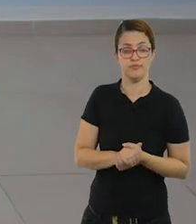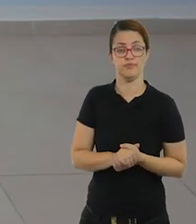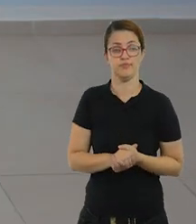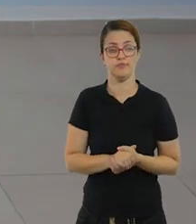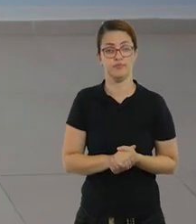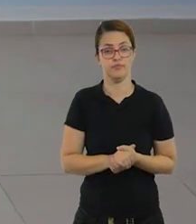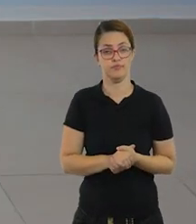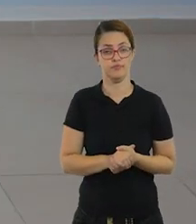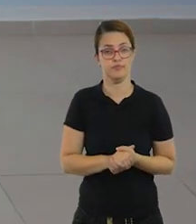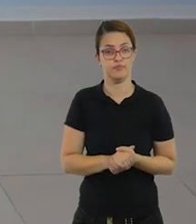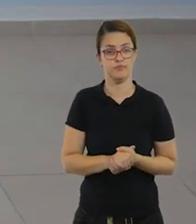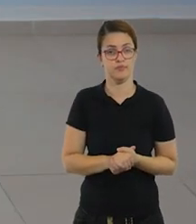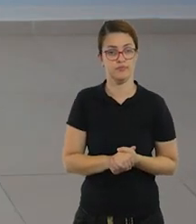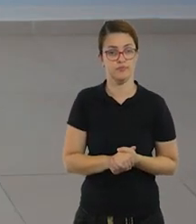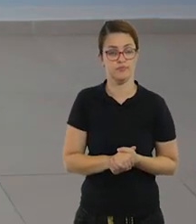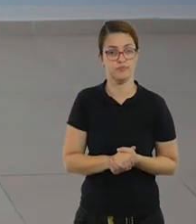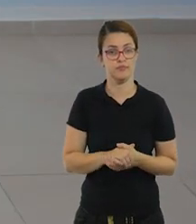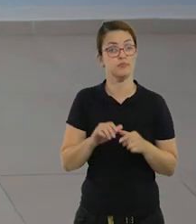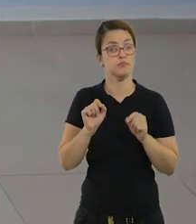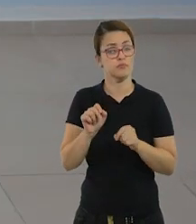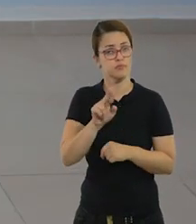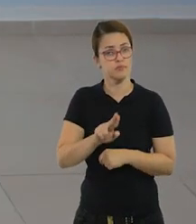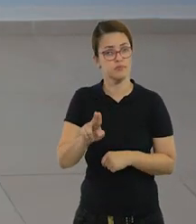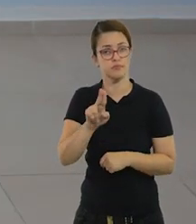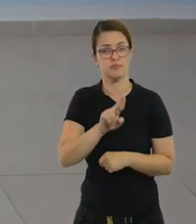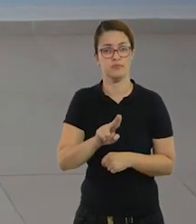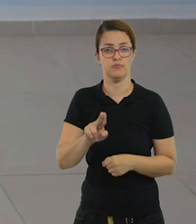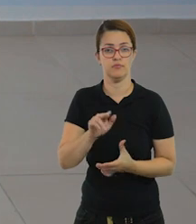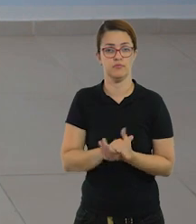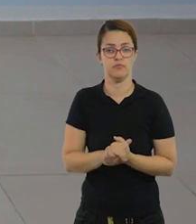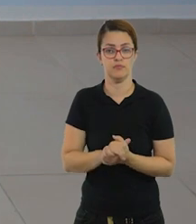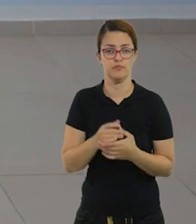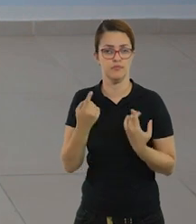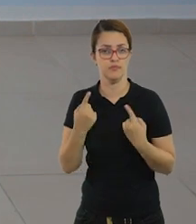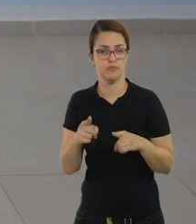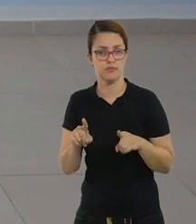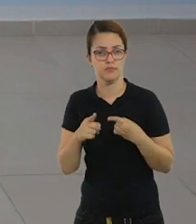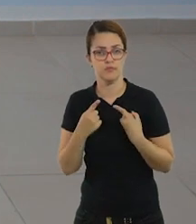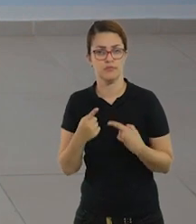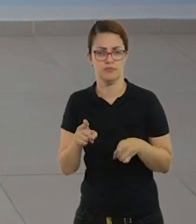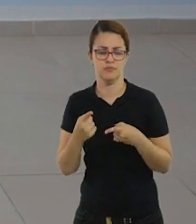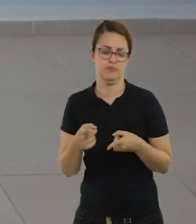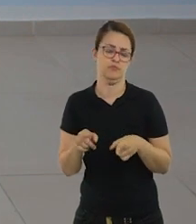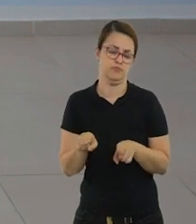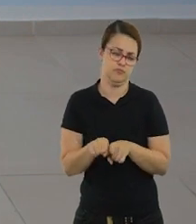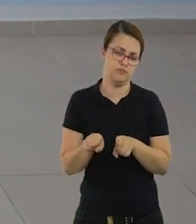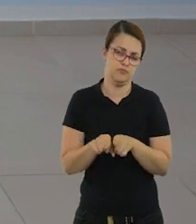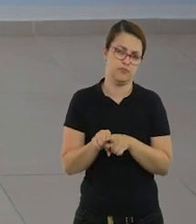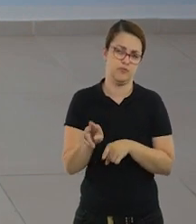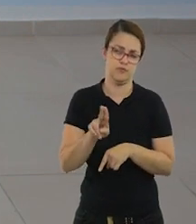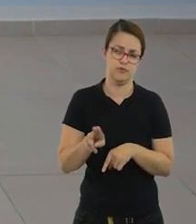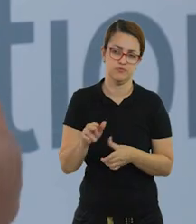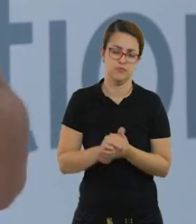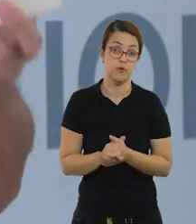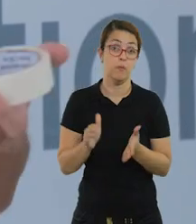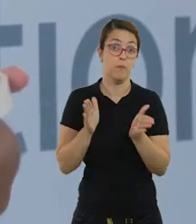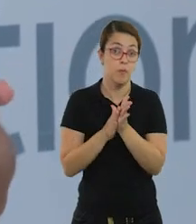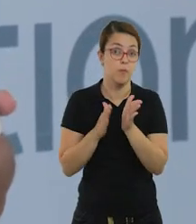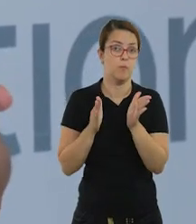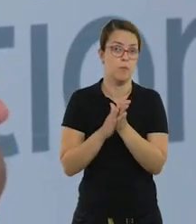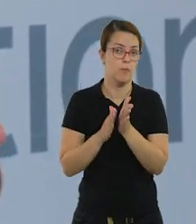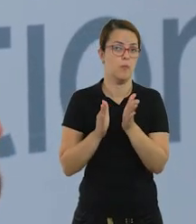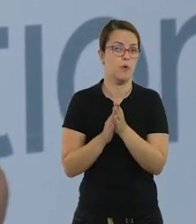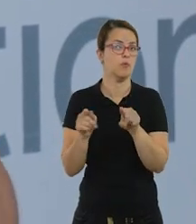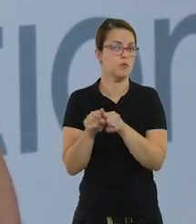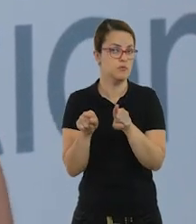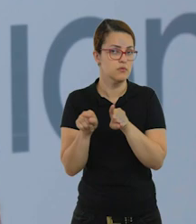Bom, essa amarelinha africana, ela se utiliza muito de apoio musical. Dá para fazer sem apoio musical, utilizando, por exemplo, as